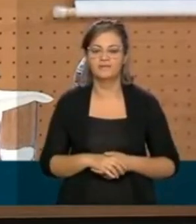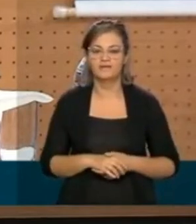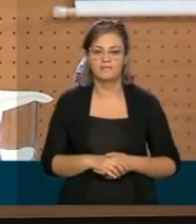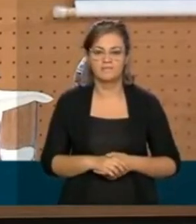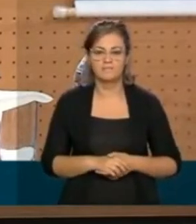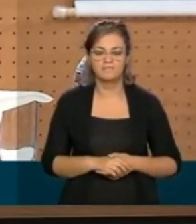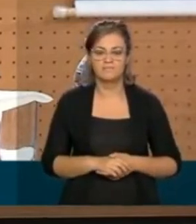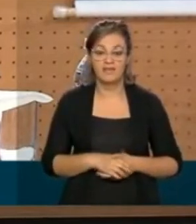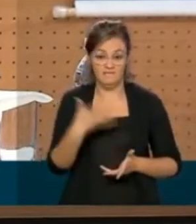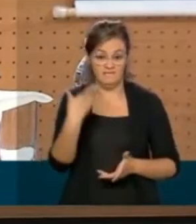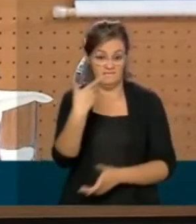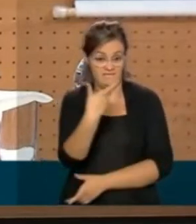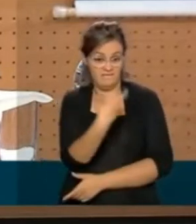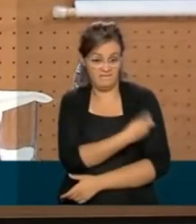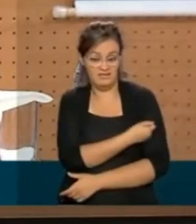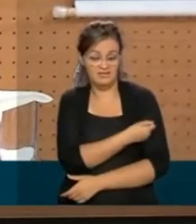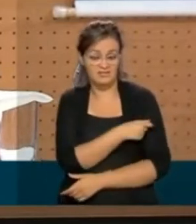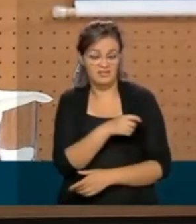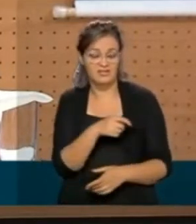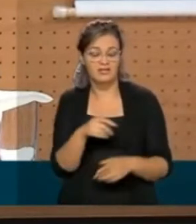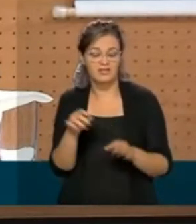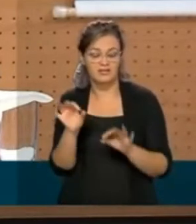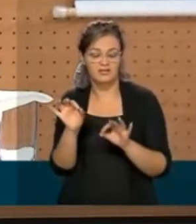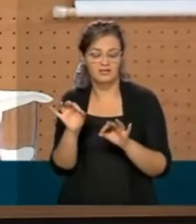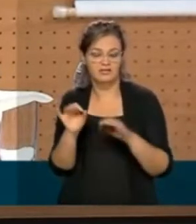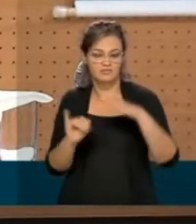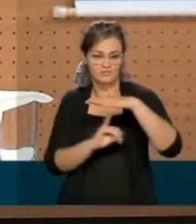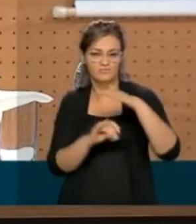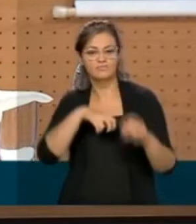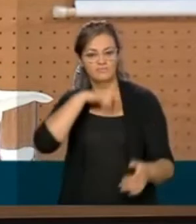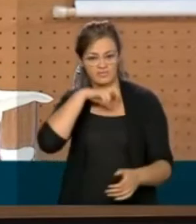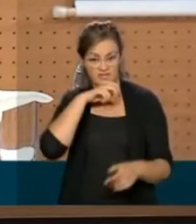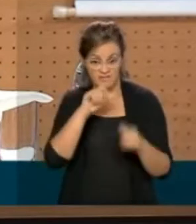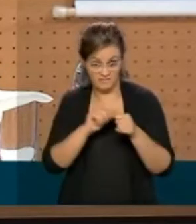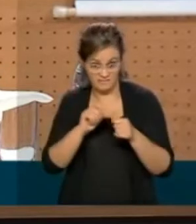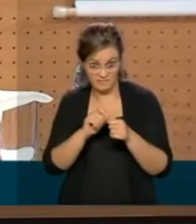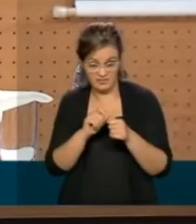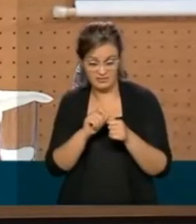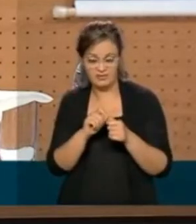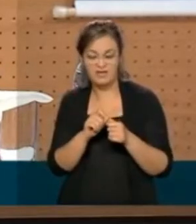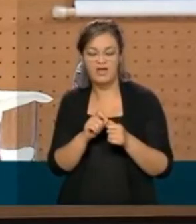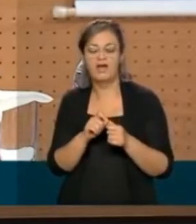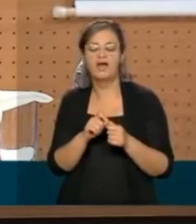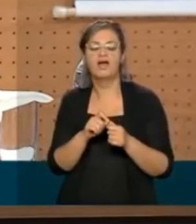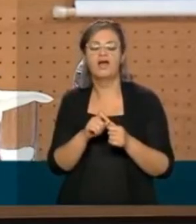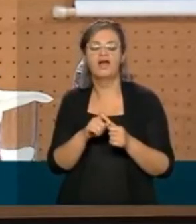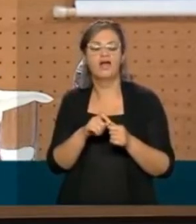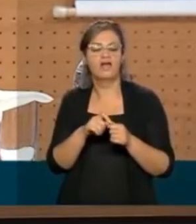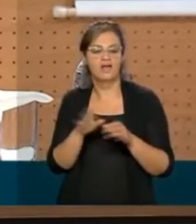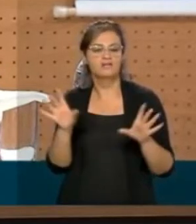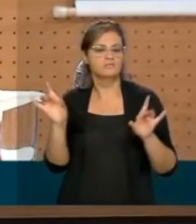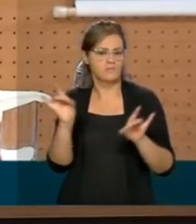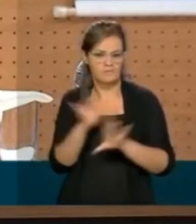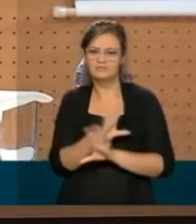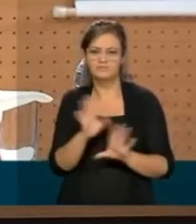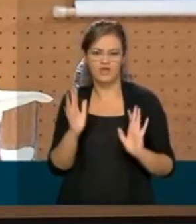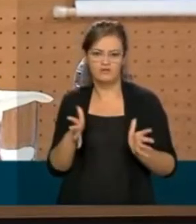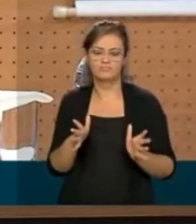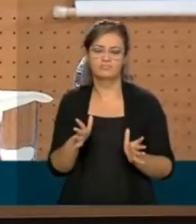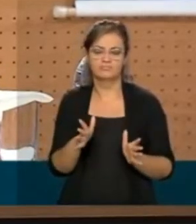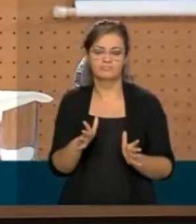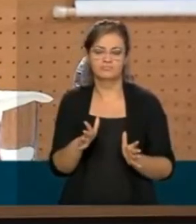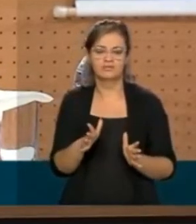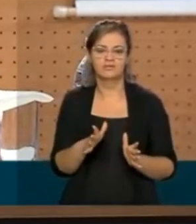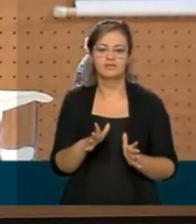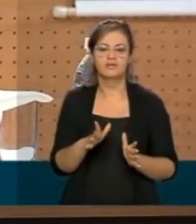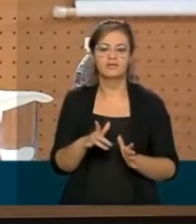vacinas produzidas pelo Butantan estão contratadas de forma integral e de